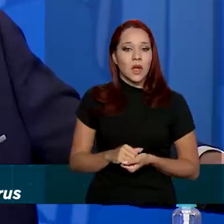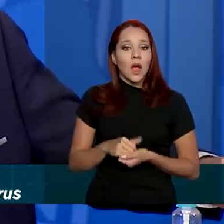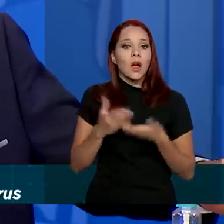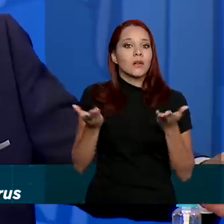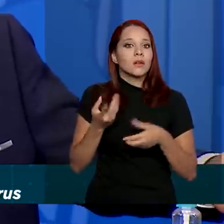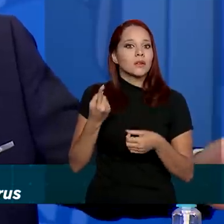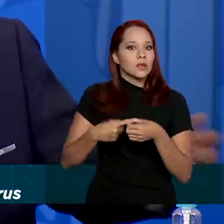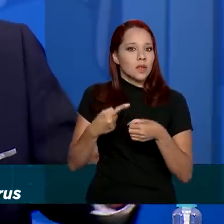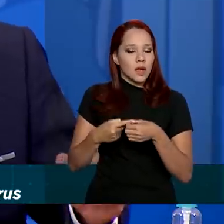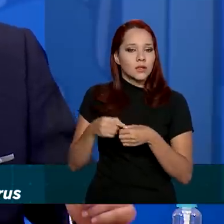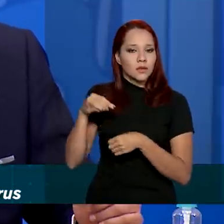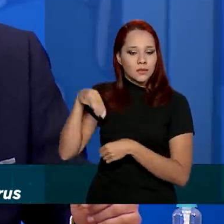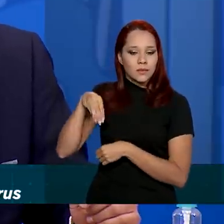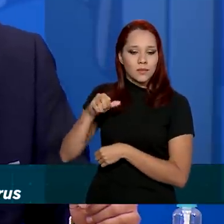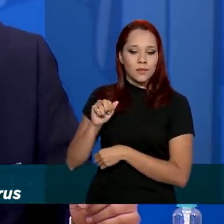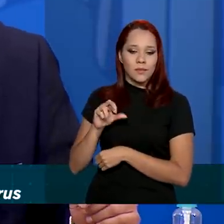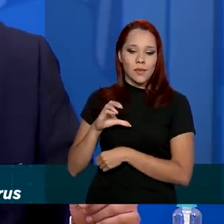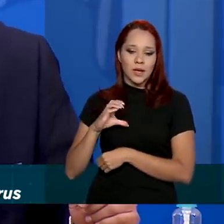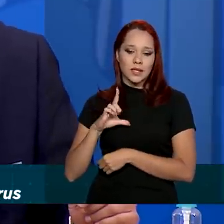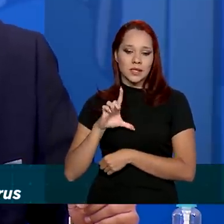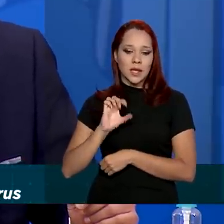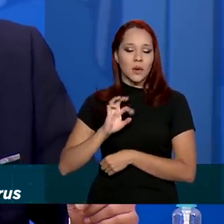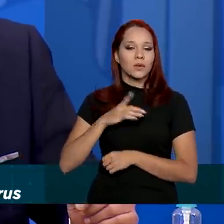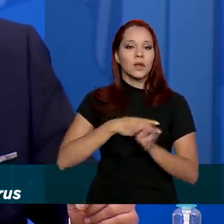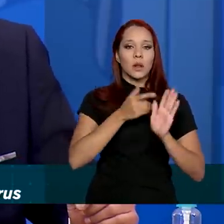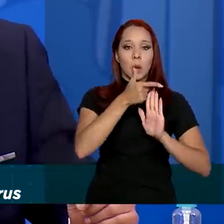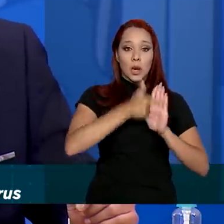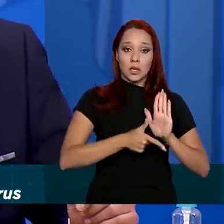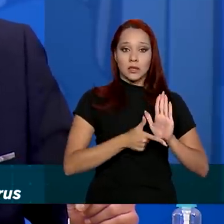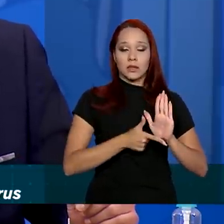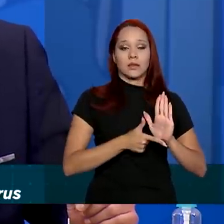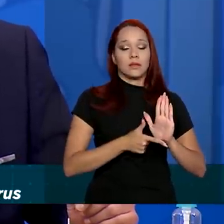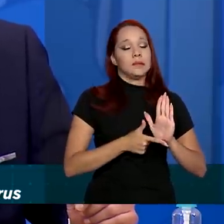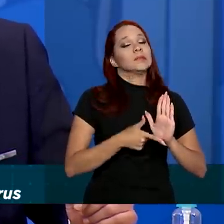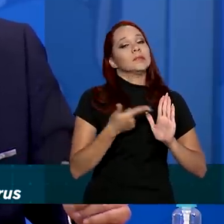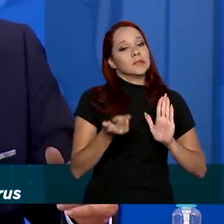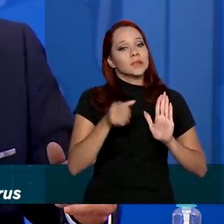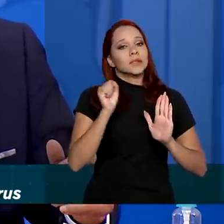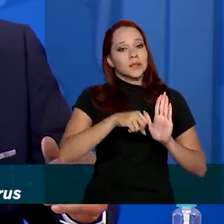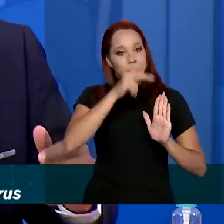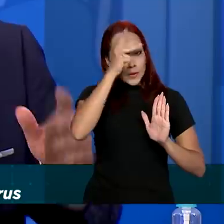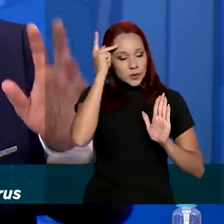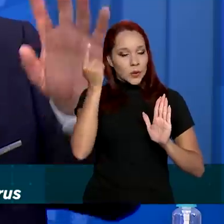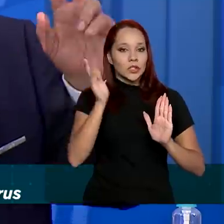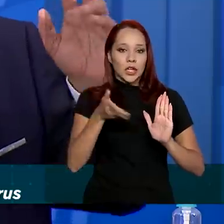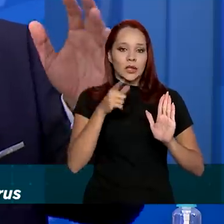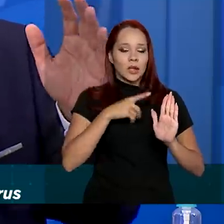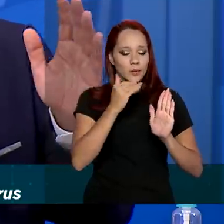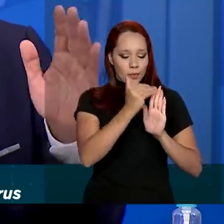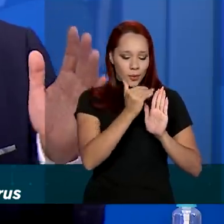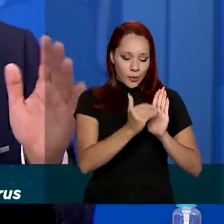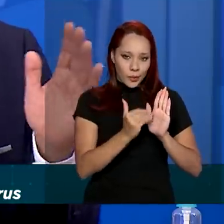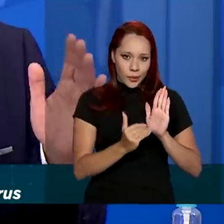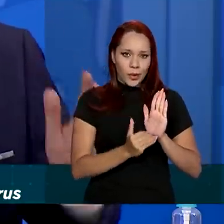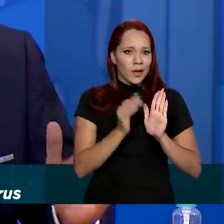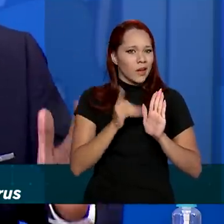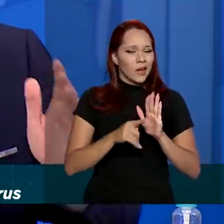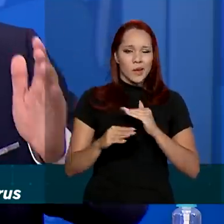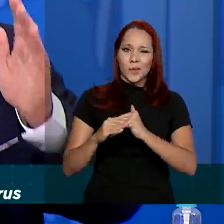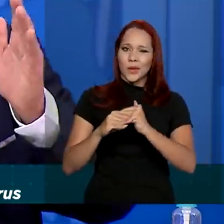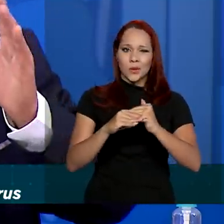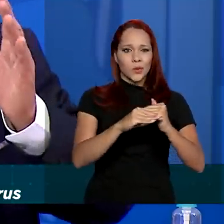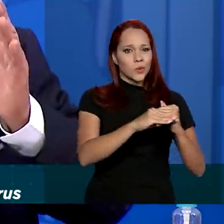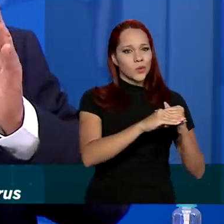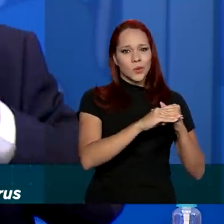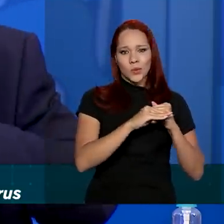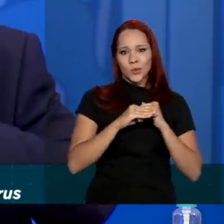o Marcelo tem a lista aqui, ele vai falar sobre a lista, e sim, as pessoas, o protocolo, já é tipo assim, é padronizado quase,